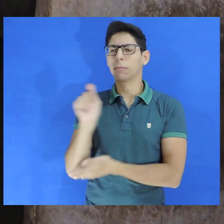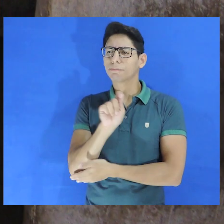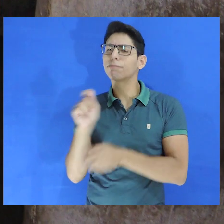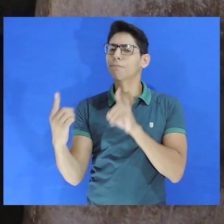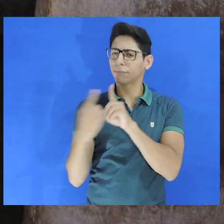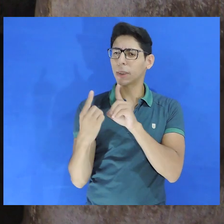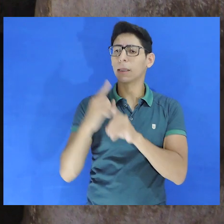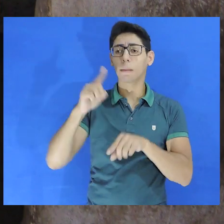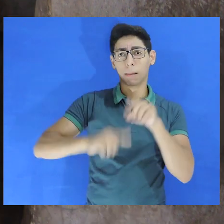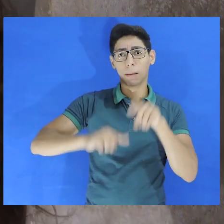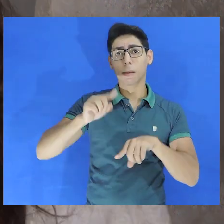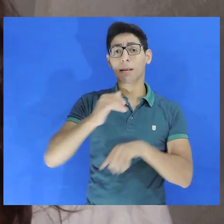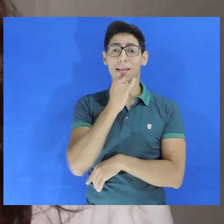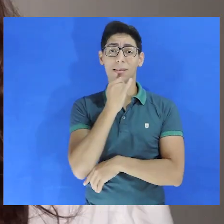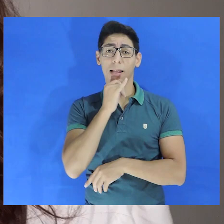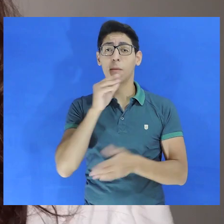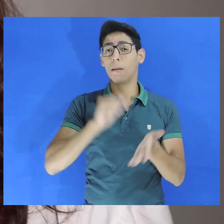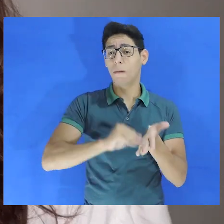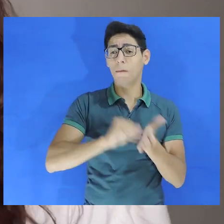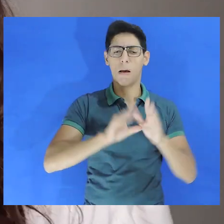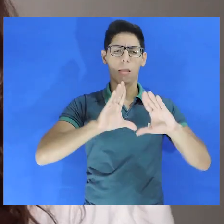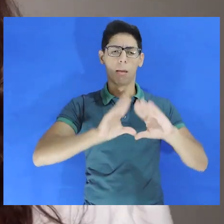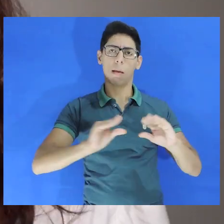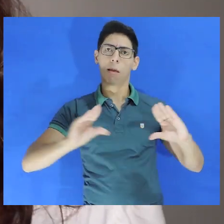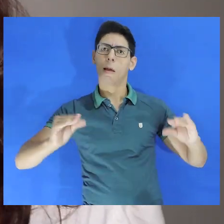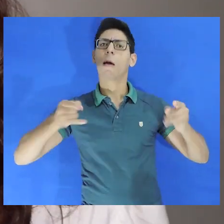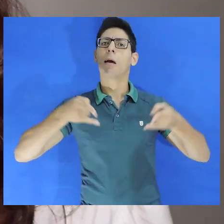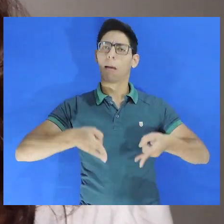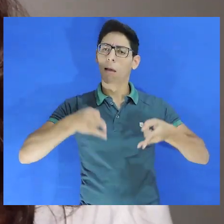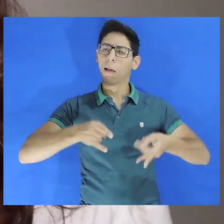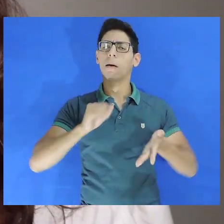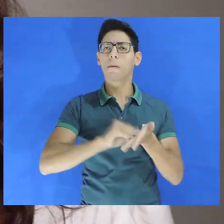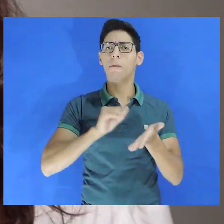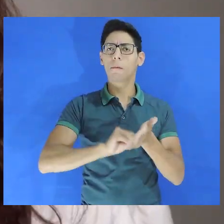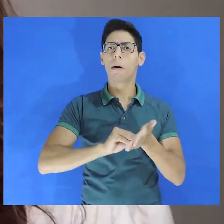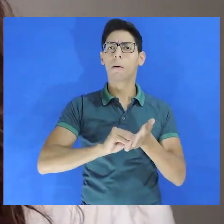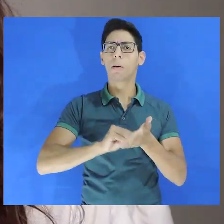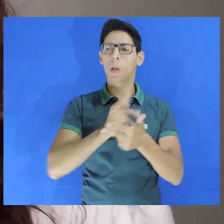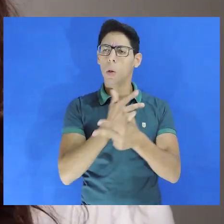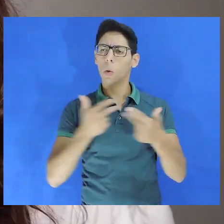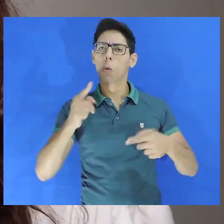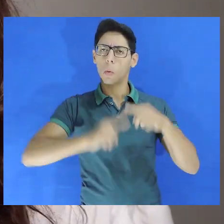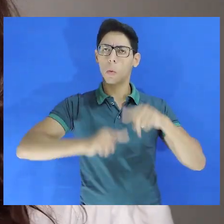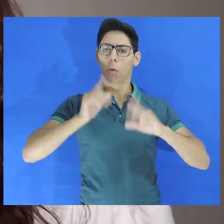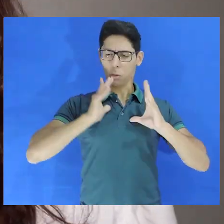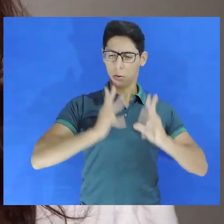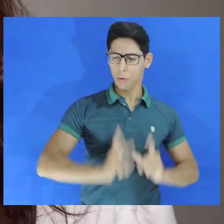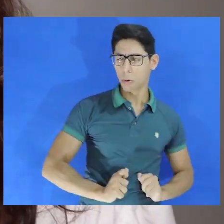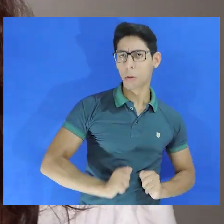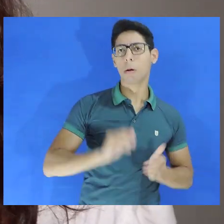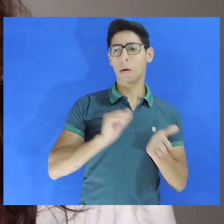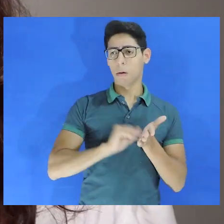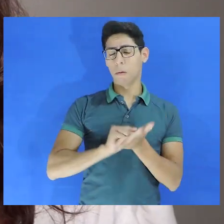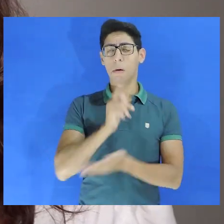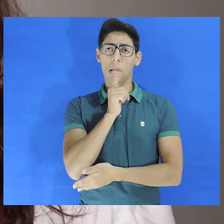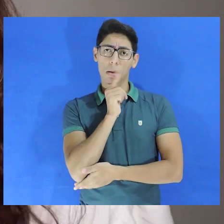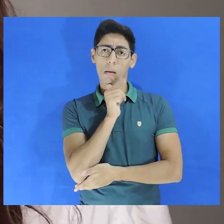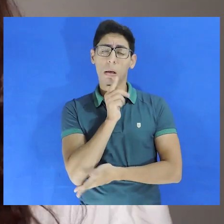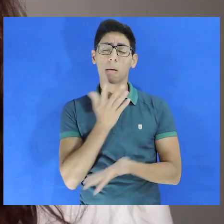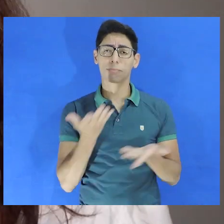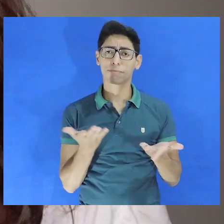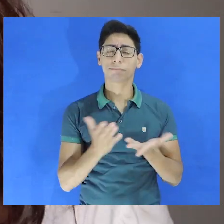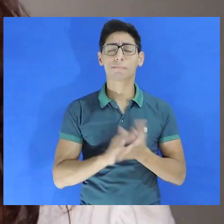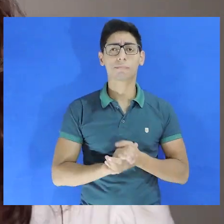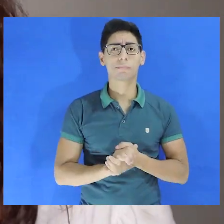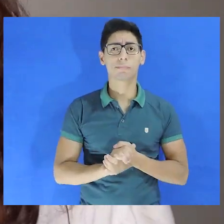material, quando falta colchão, quando falta kit de higiene, quando falta